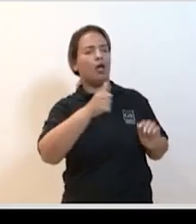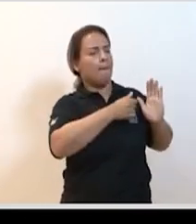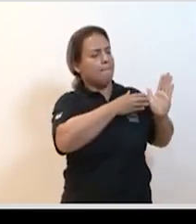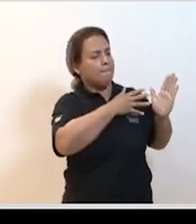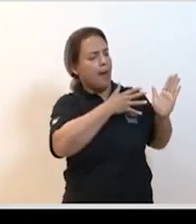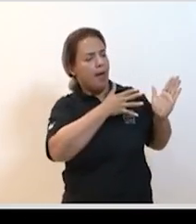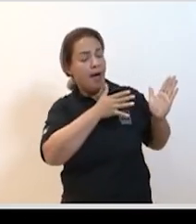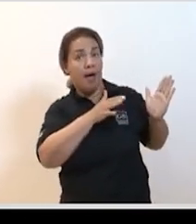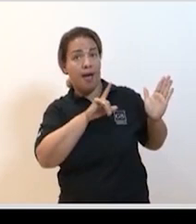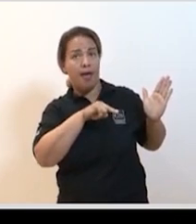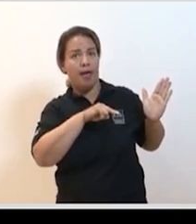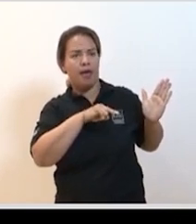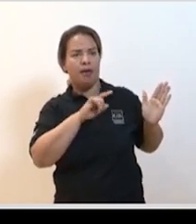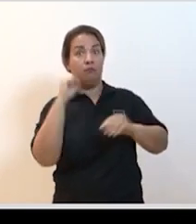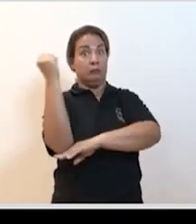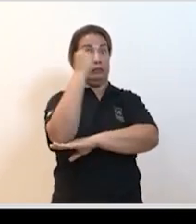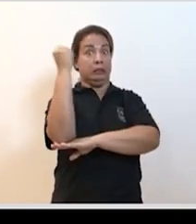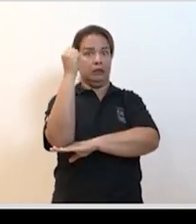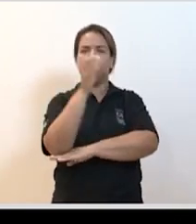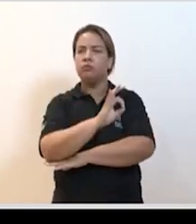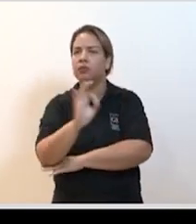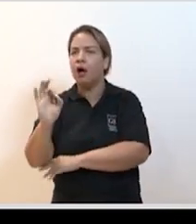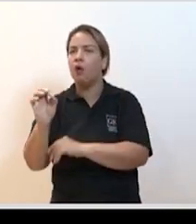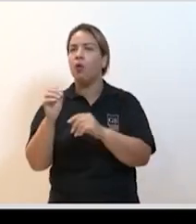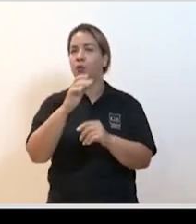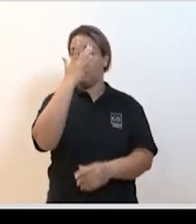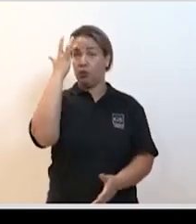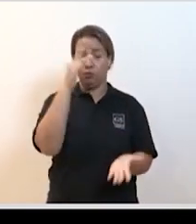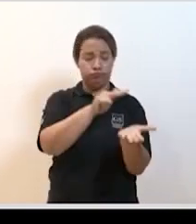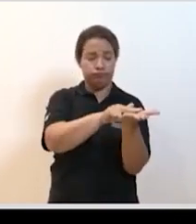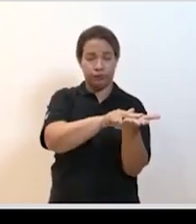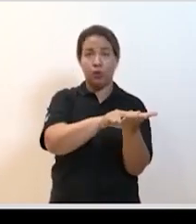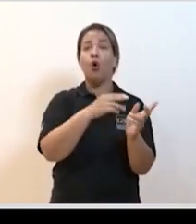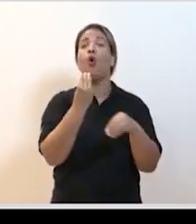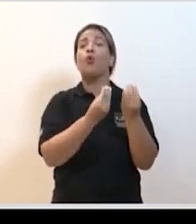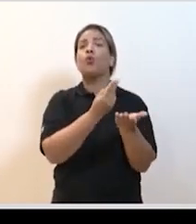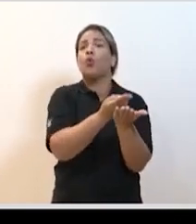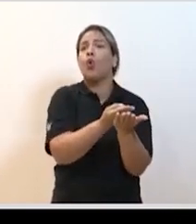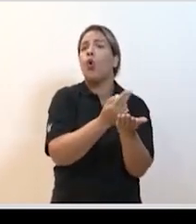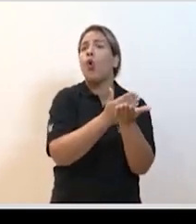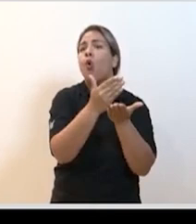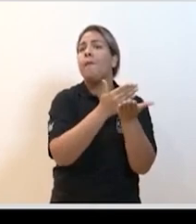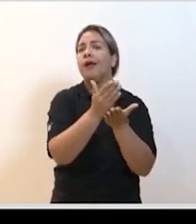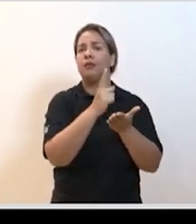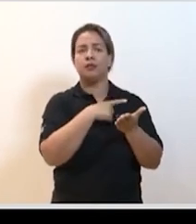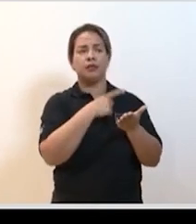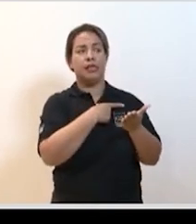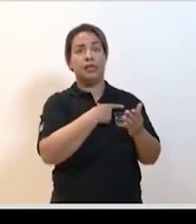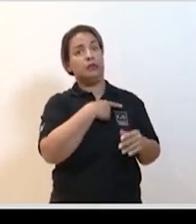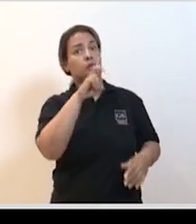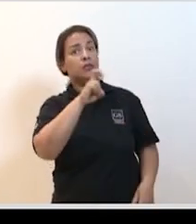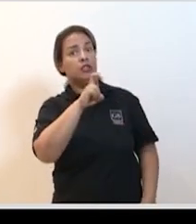caso de COVID-19 não são os mais graves. O paciente costuma evoluir com uma maior gravidade, a maior parte dos casos, a partir do quinto para o